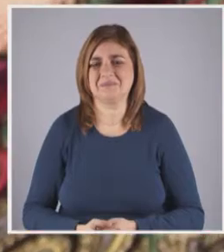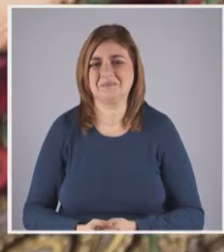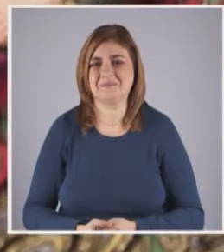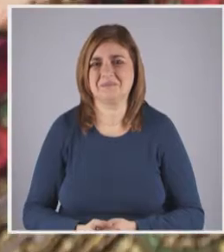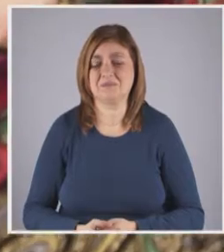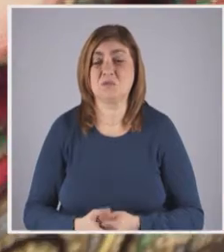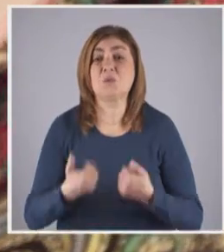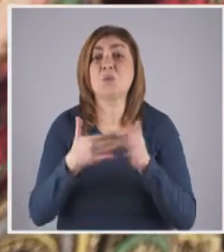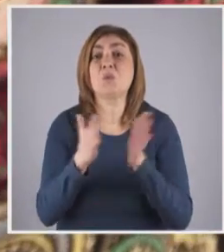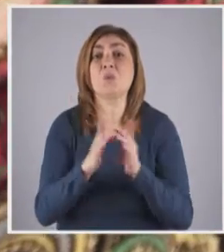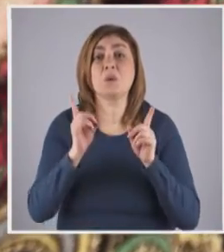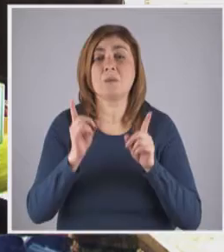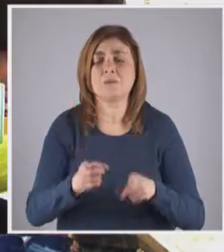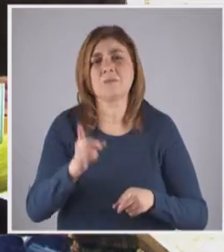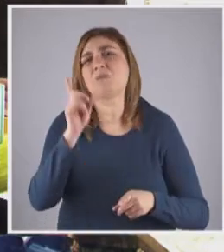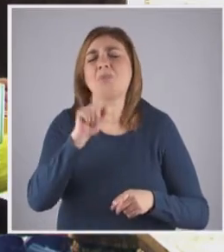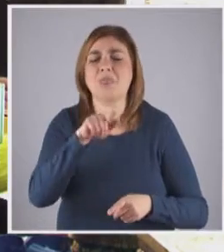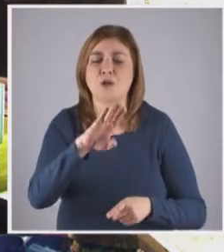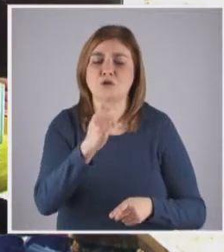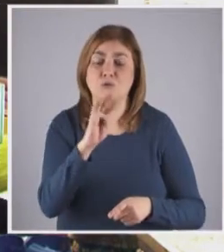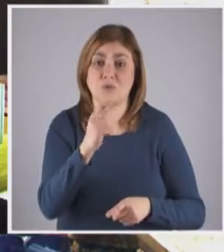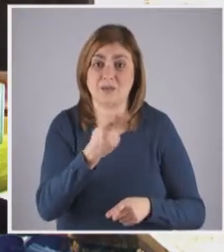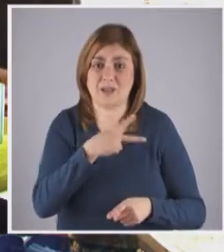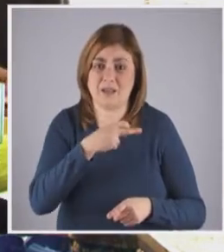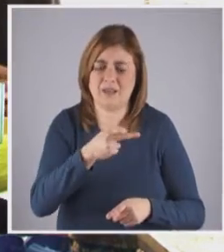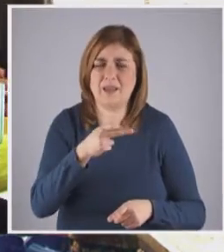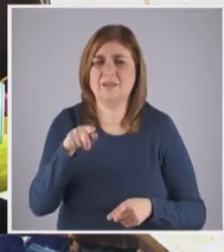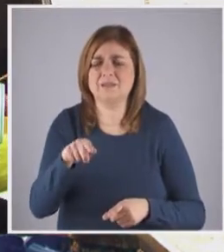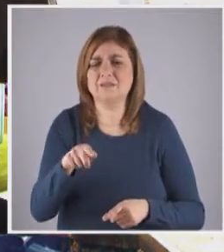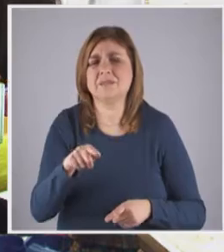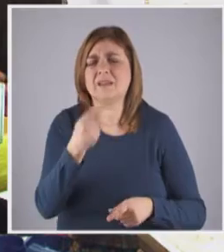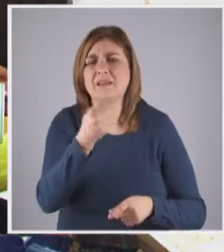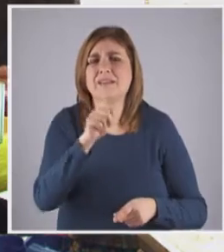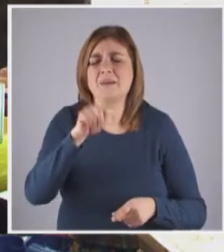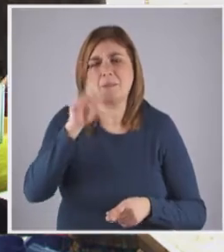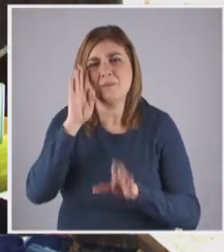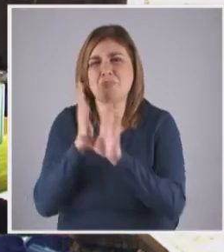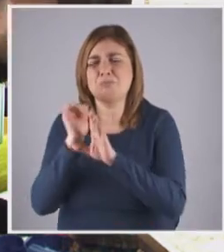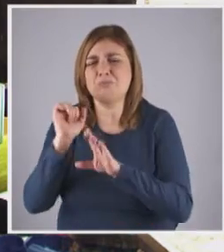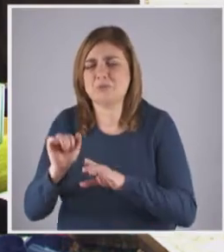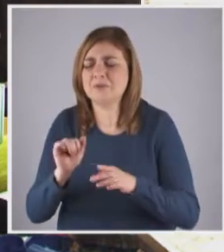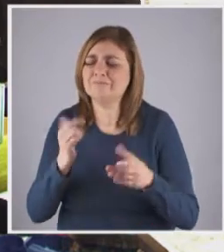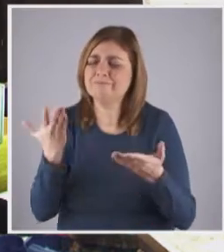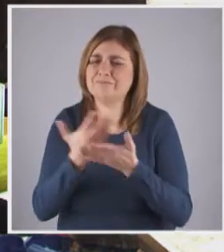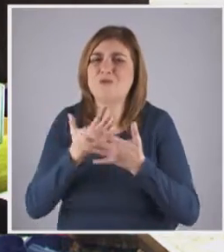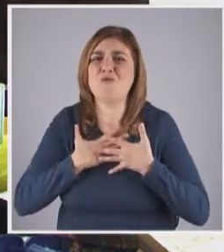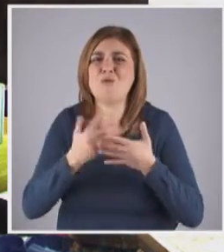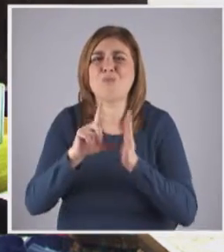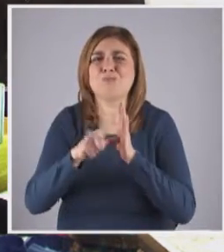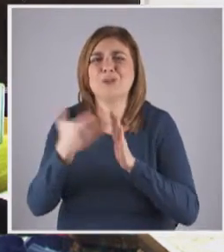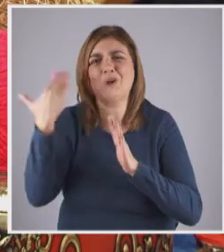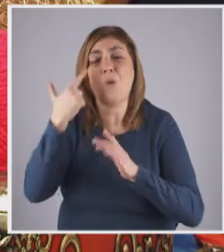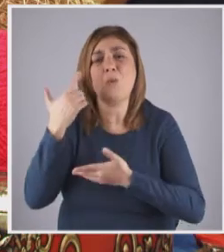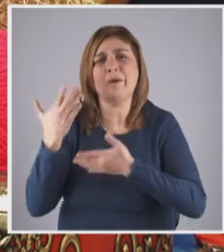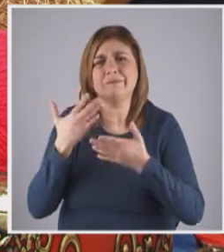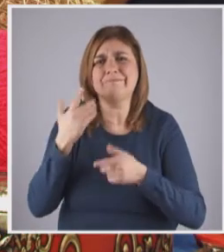Tudo começou quando a designer Susana António e o psicólogo Ângelo Campota se conheceram num projeto de voluntariado há alguns anos.